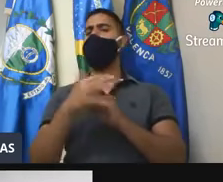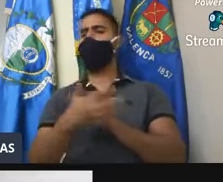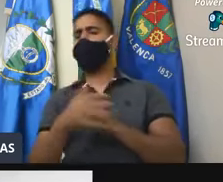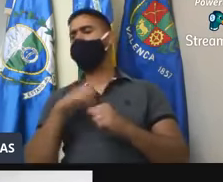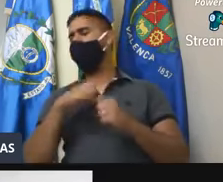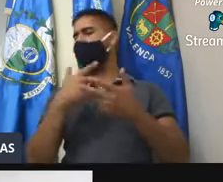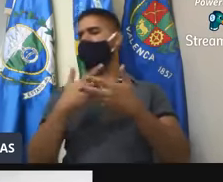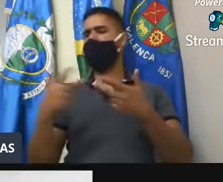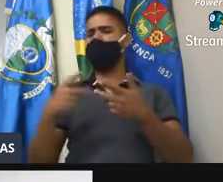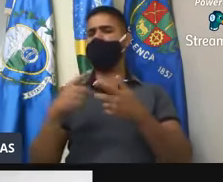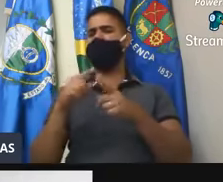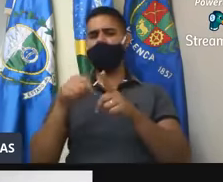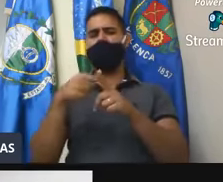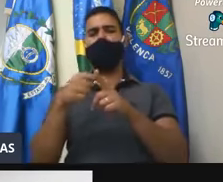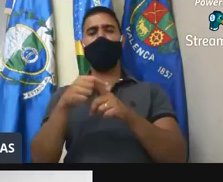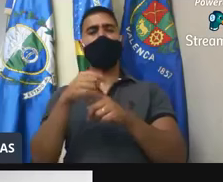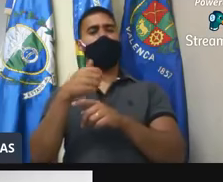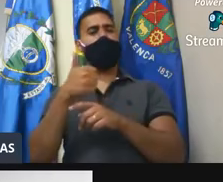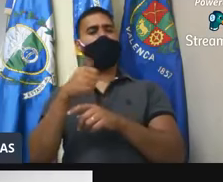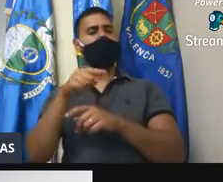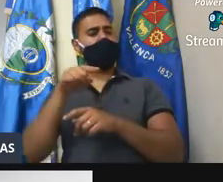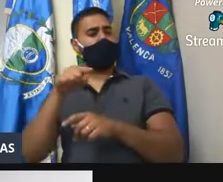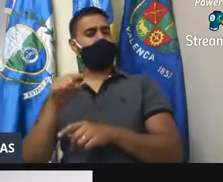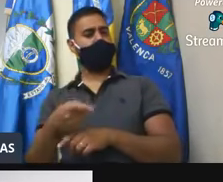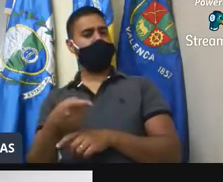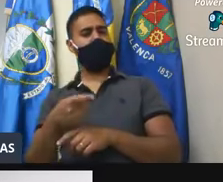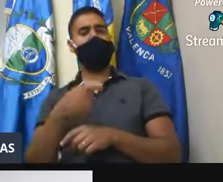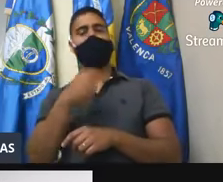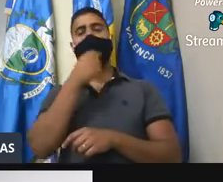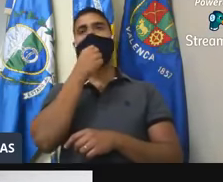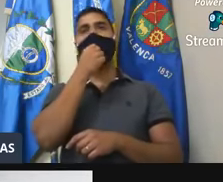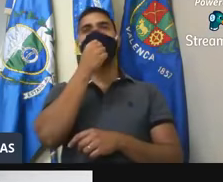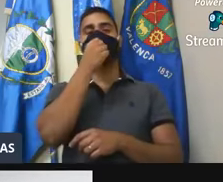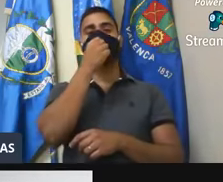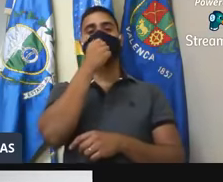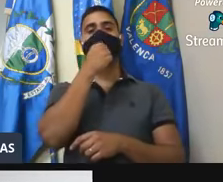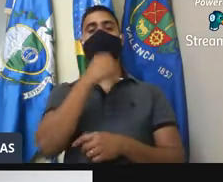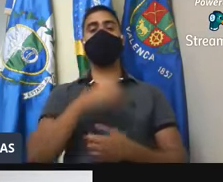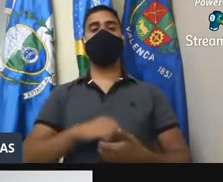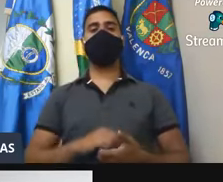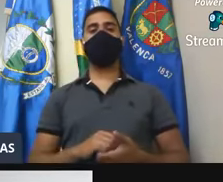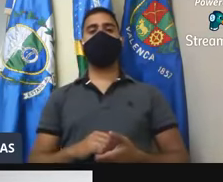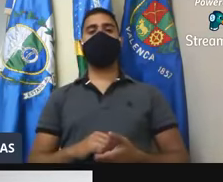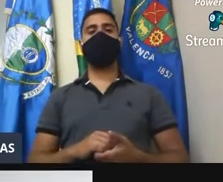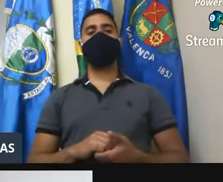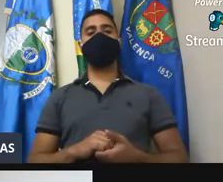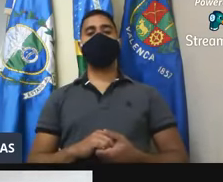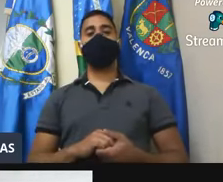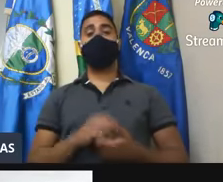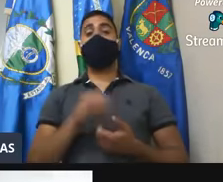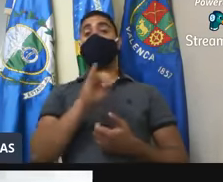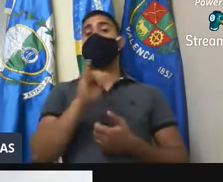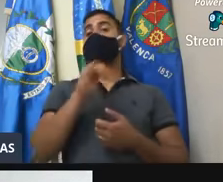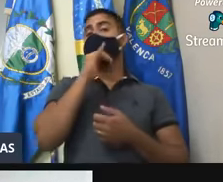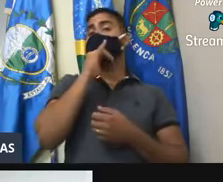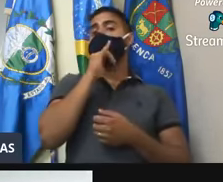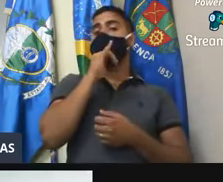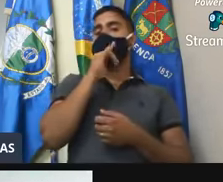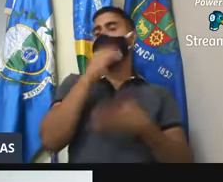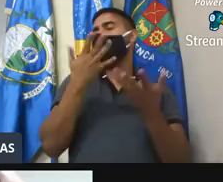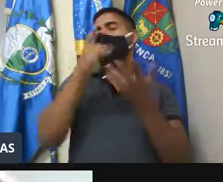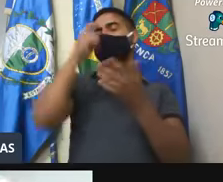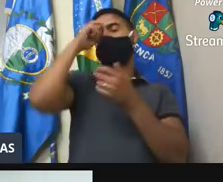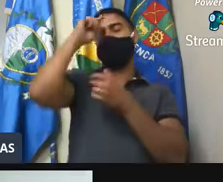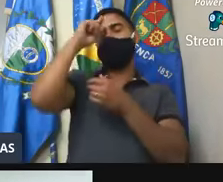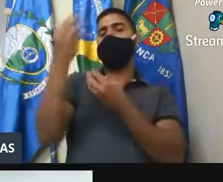coisas todas somaram um alto valor. Então, quando uma entidade, né, recebe dinheiro público, é muito natural,